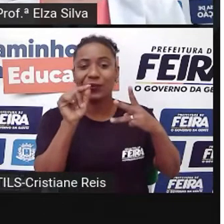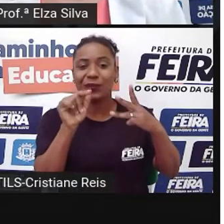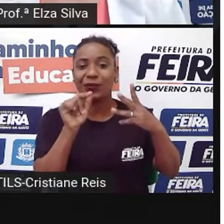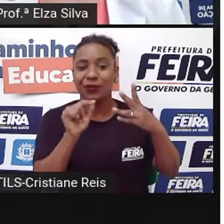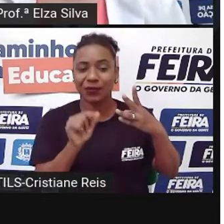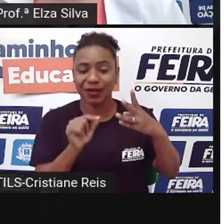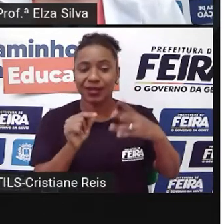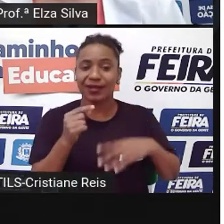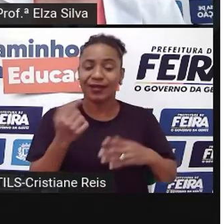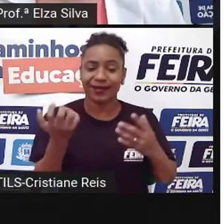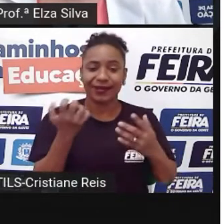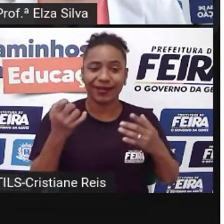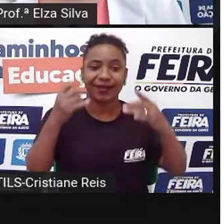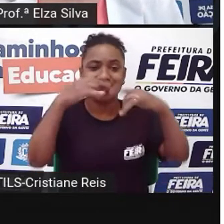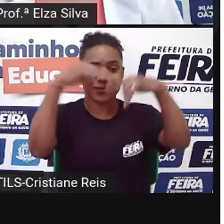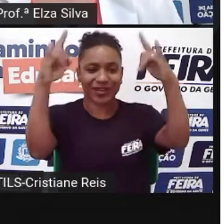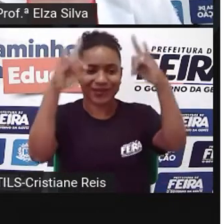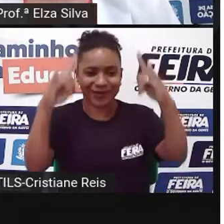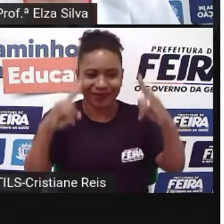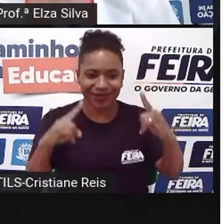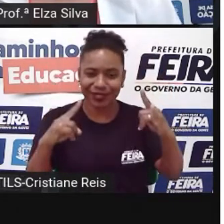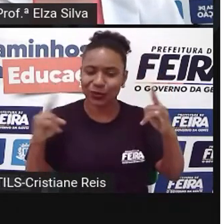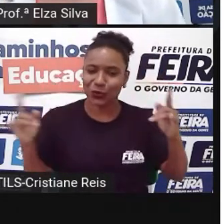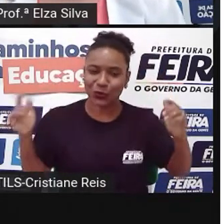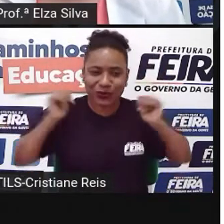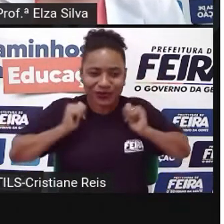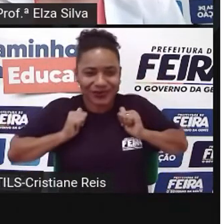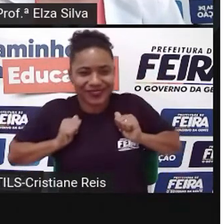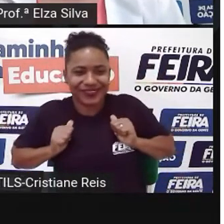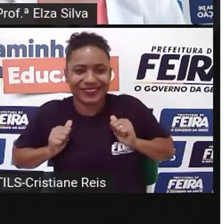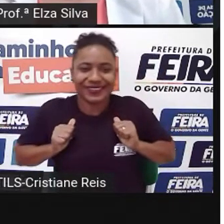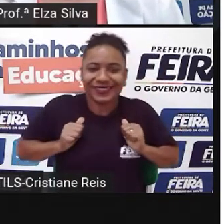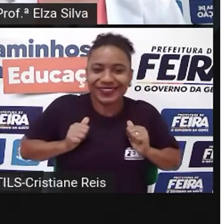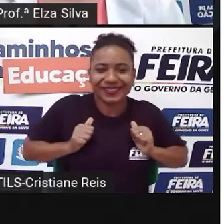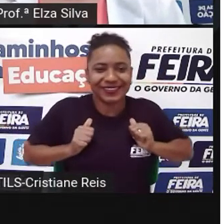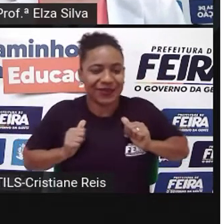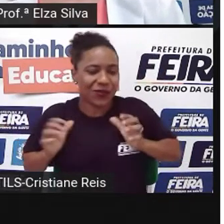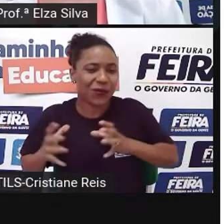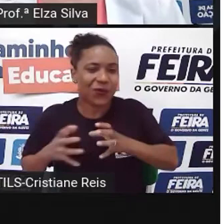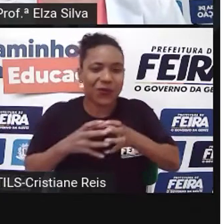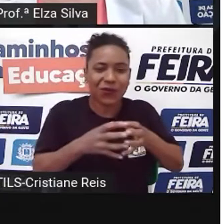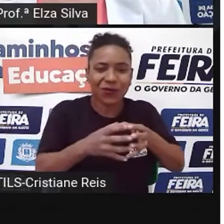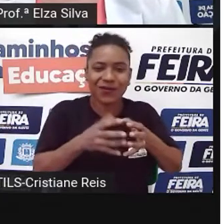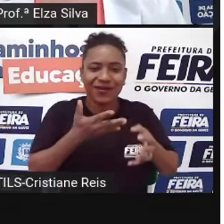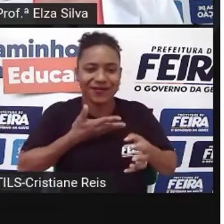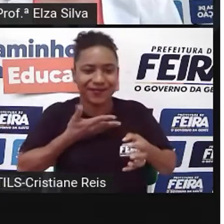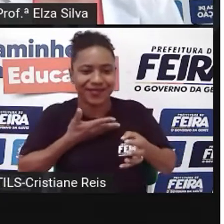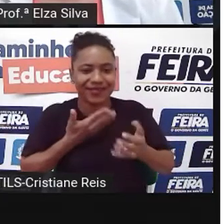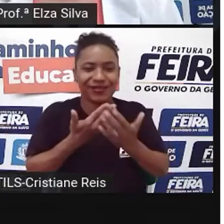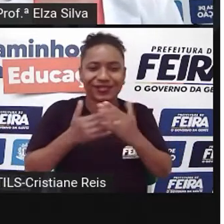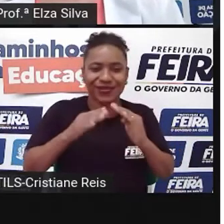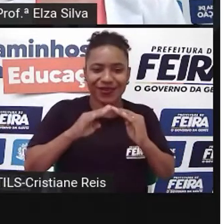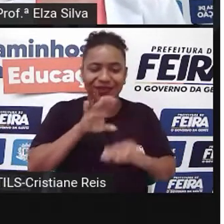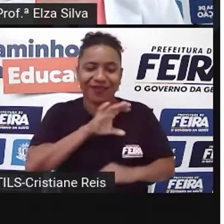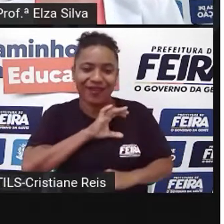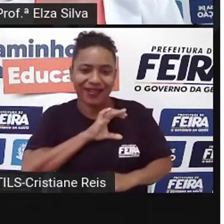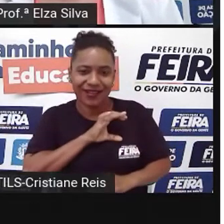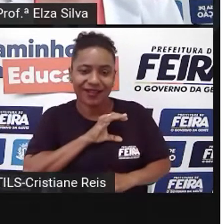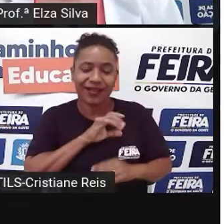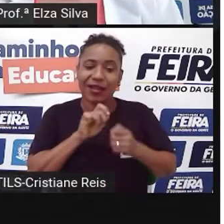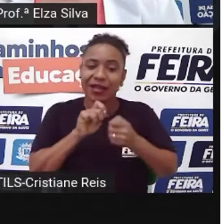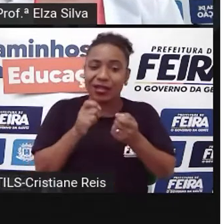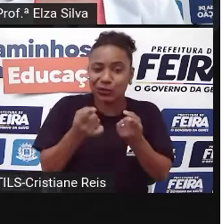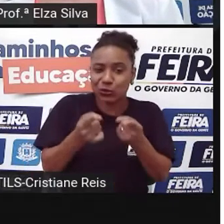ir para um acampamento de férias Com um grupo de amigos Com os colegas da escola To have a barbecue Fazer um